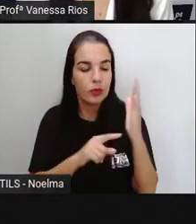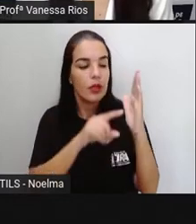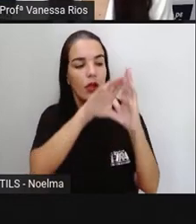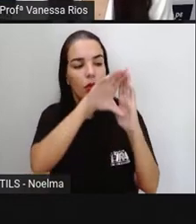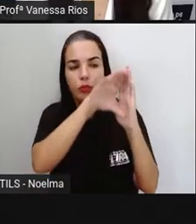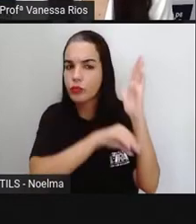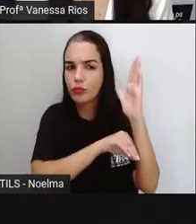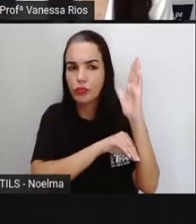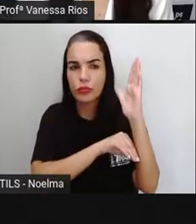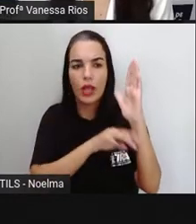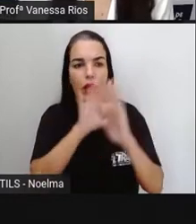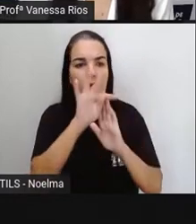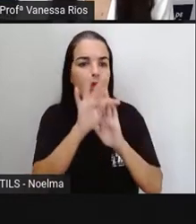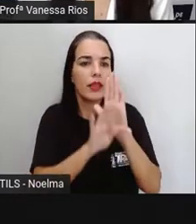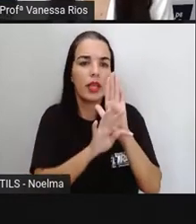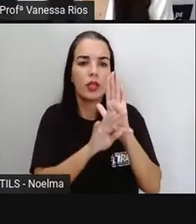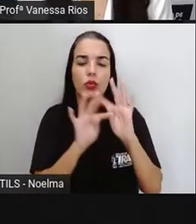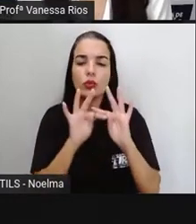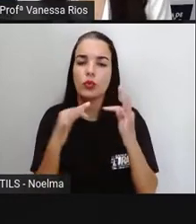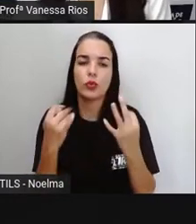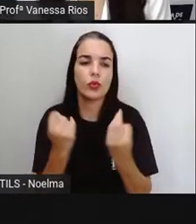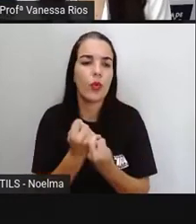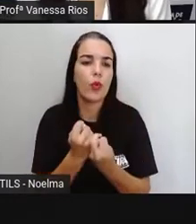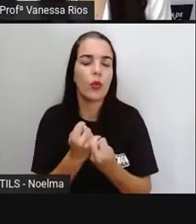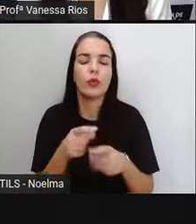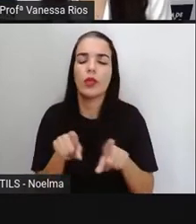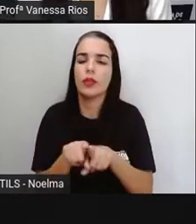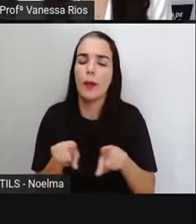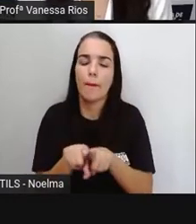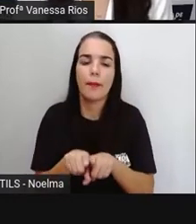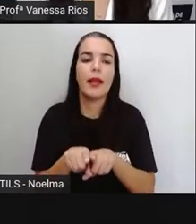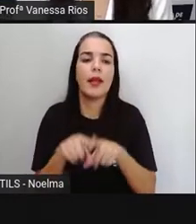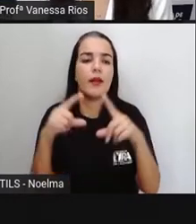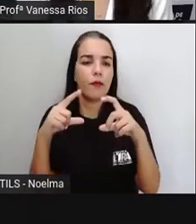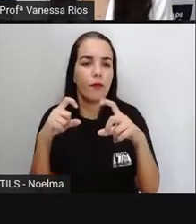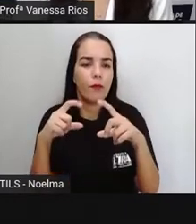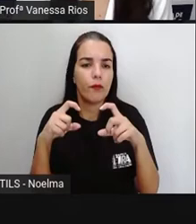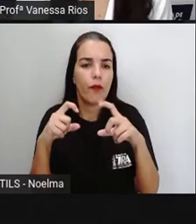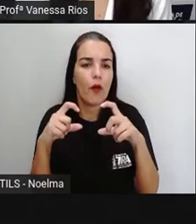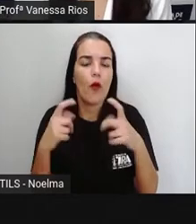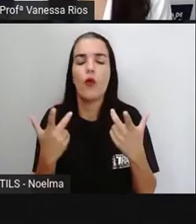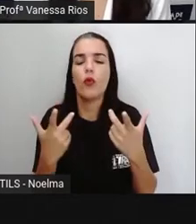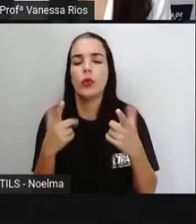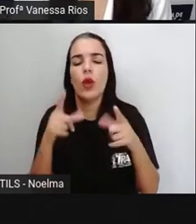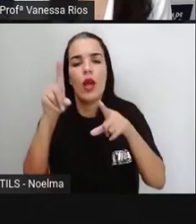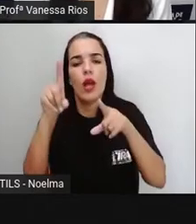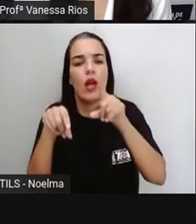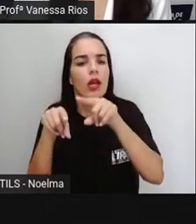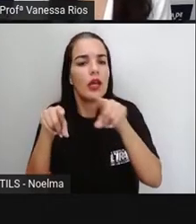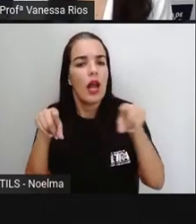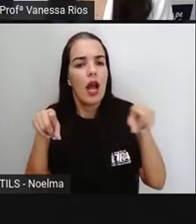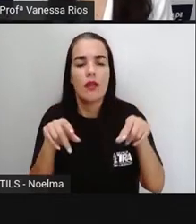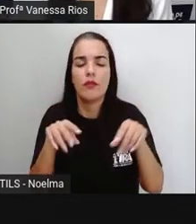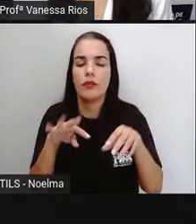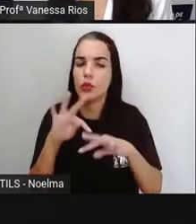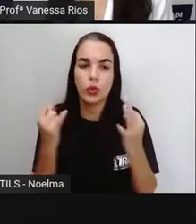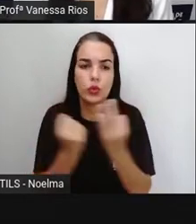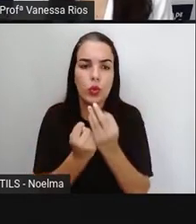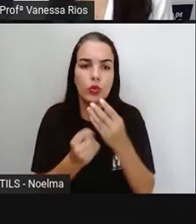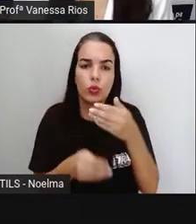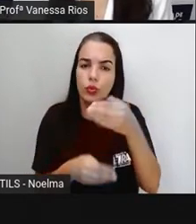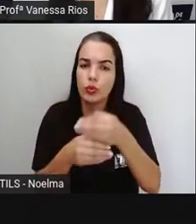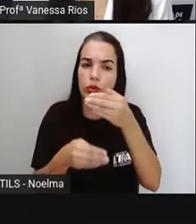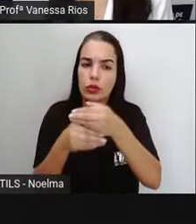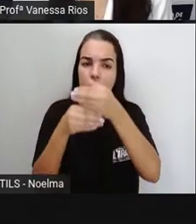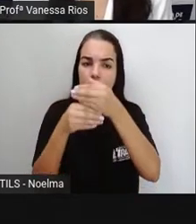corpo do texto, que vai corresponder a todos os outros parágrafos que compõem e formam o texto. Além disso, é